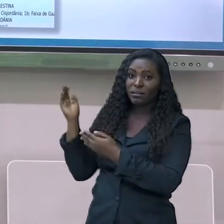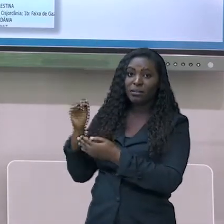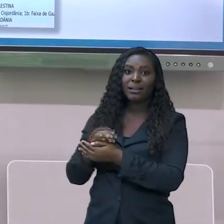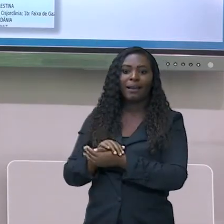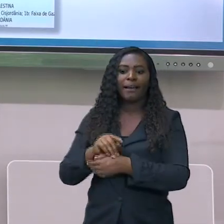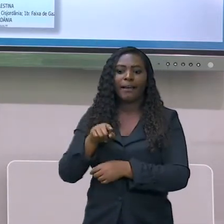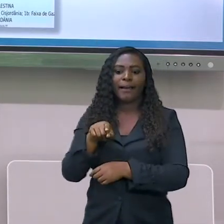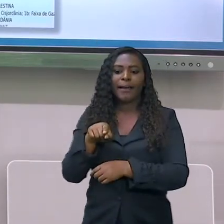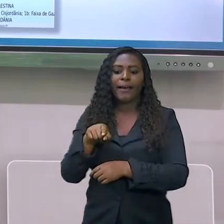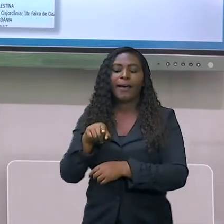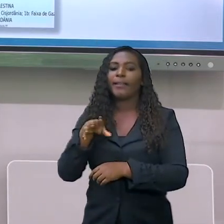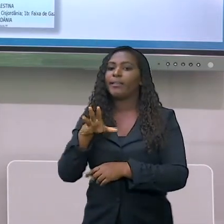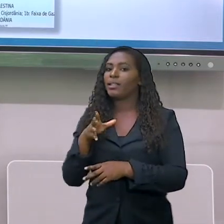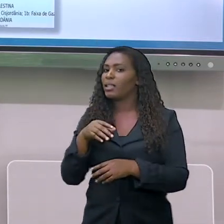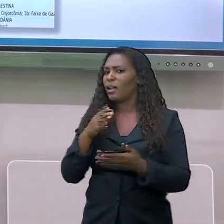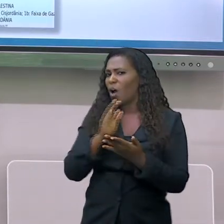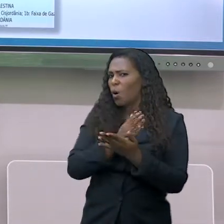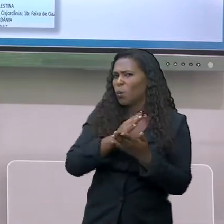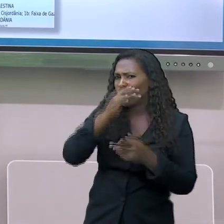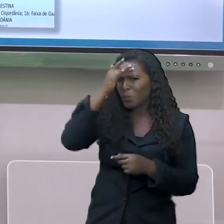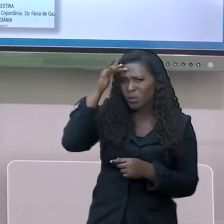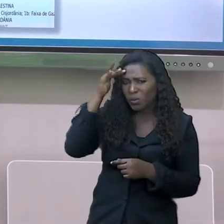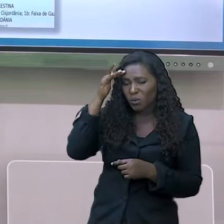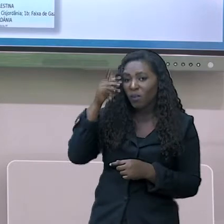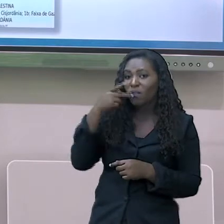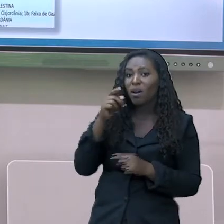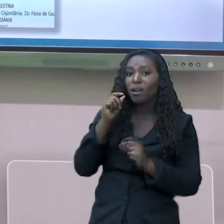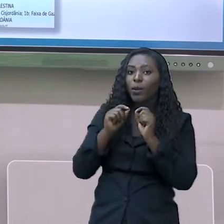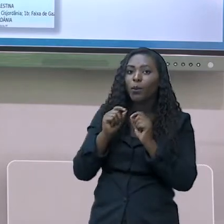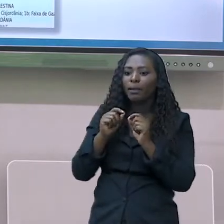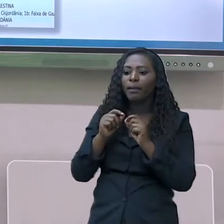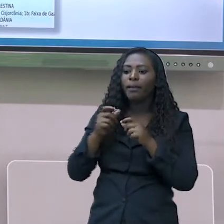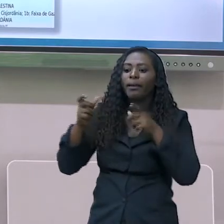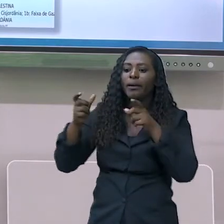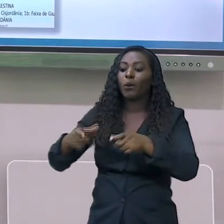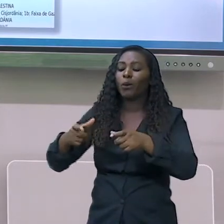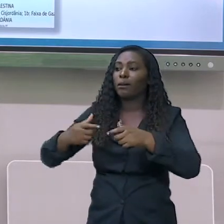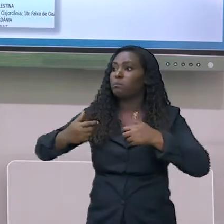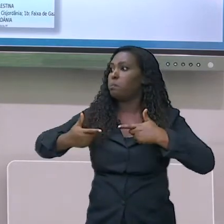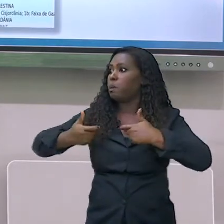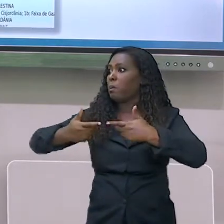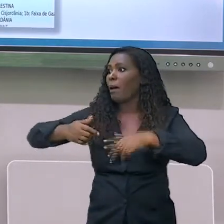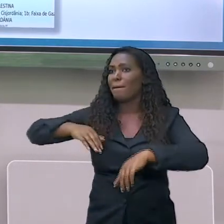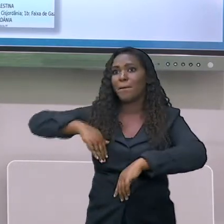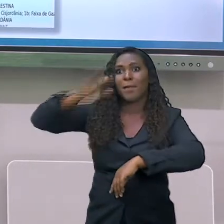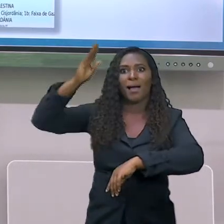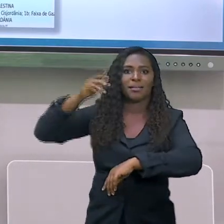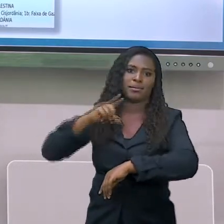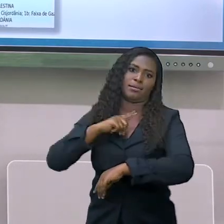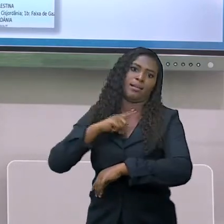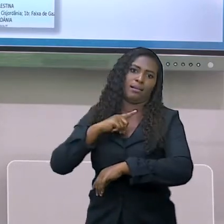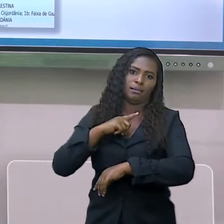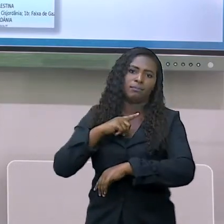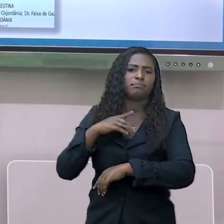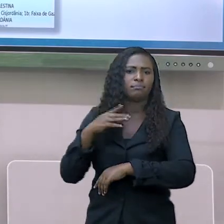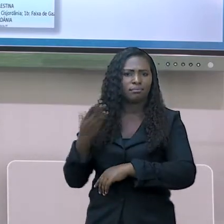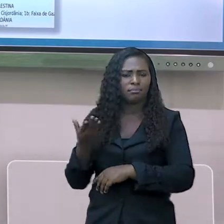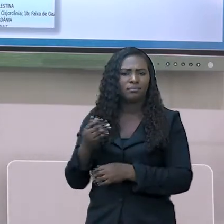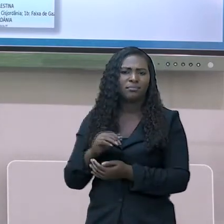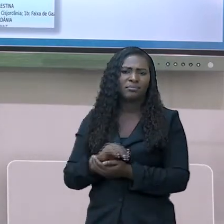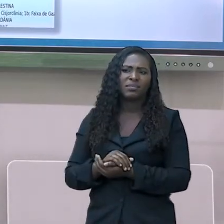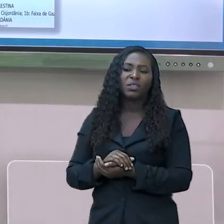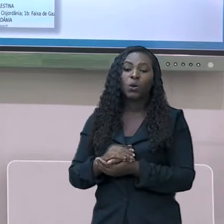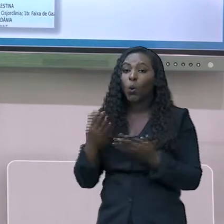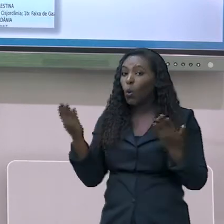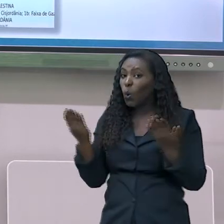pólvora do mundo, inclusive, Paquistão, Afeganistão hoje, tá? Nos dias